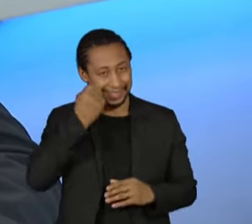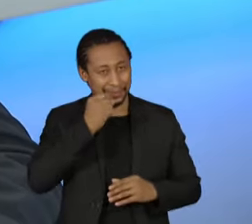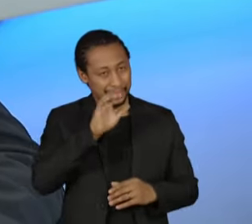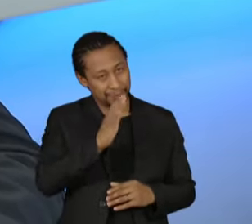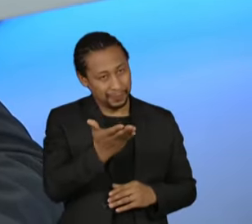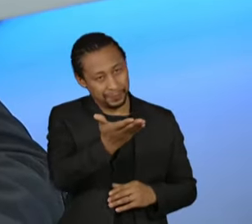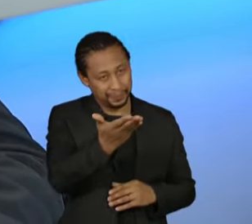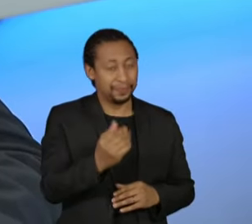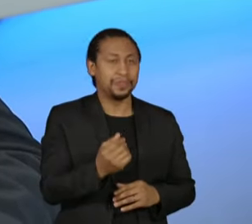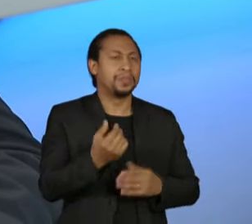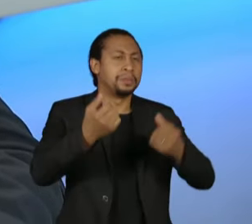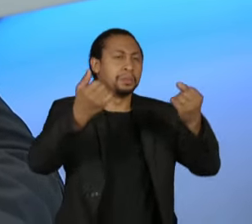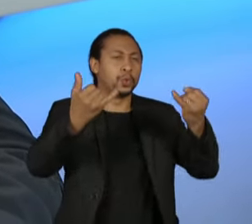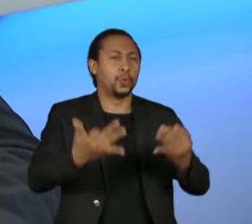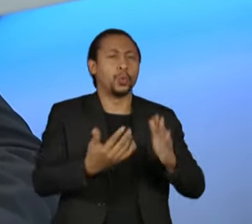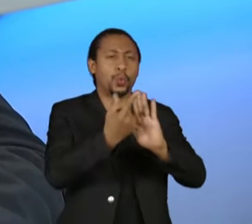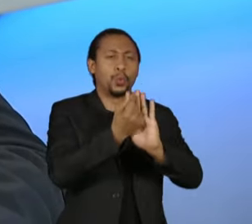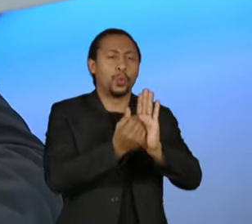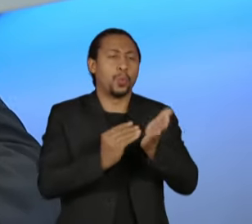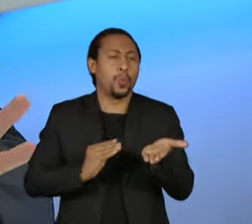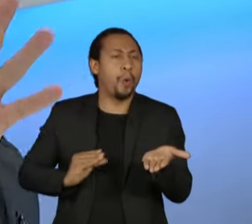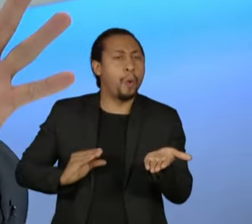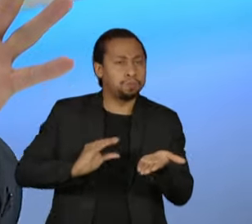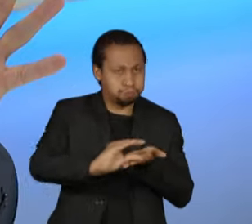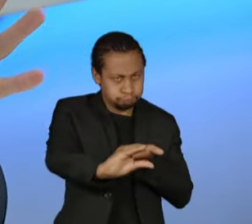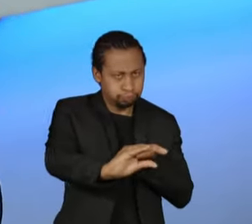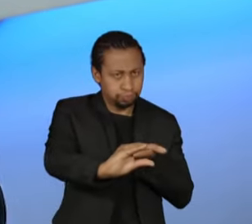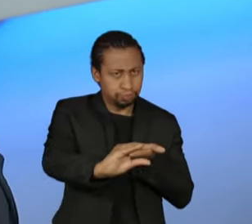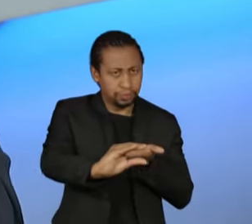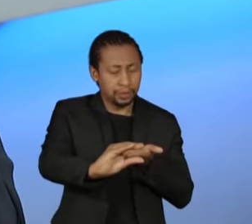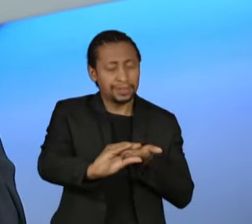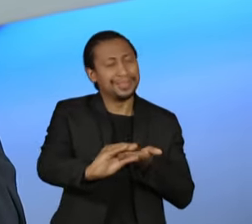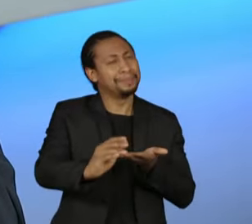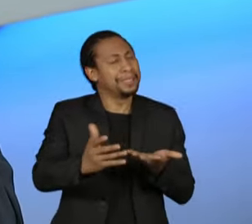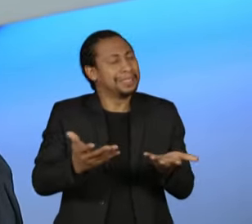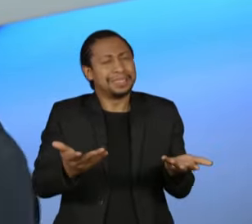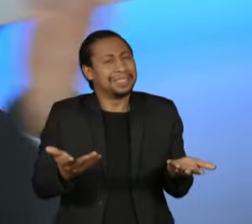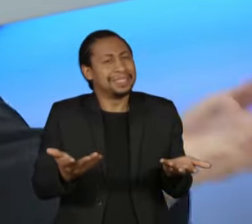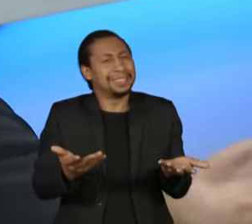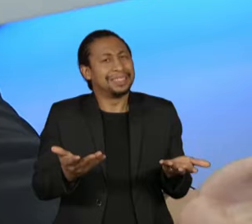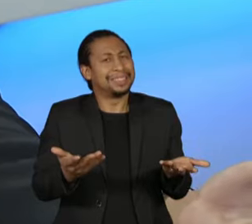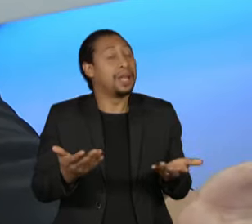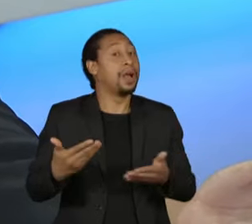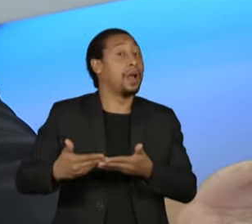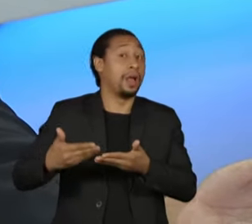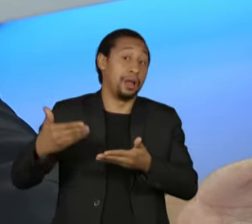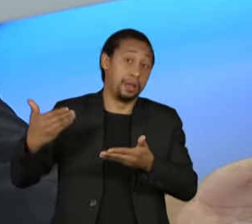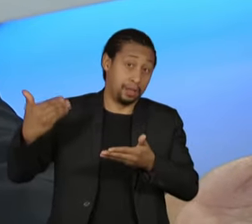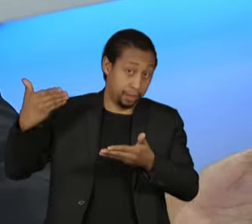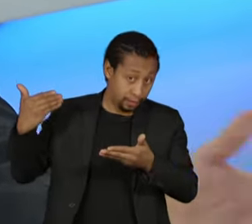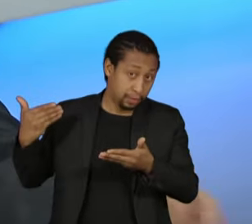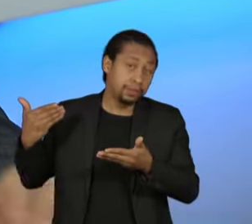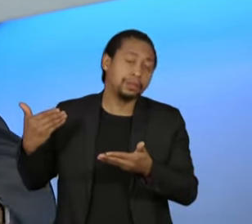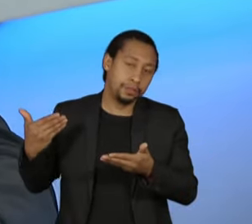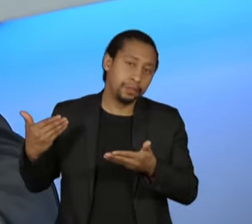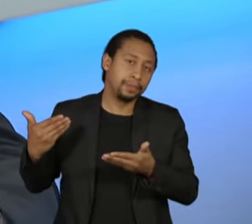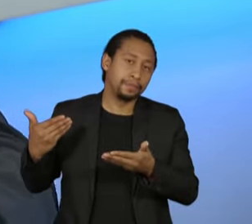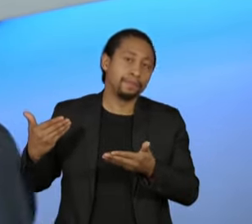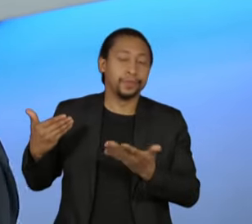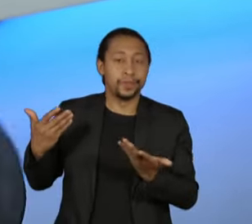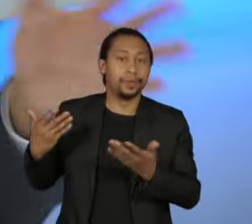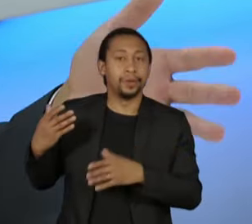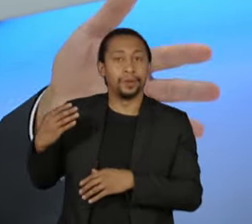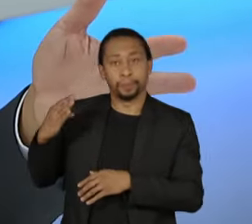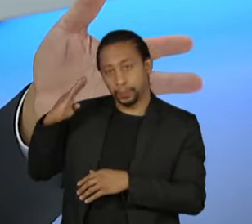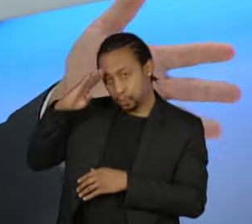sobre o investimento. Parece que não há resistência, não havia, tanto do governo atual, Bolsonaro, quanto do governo